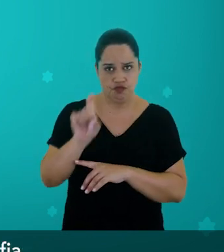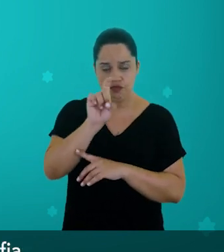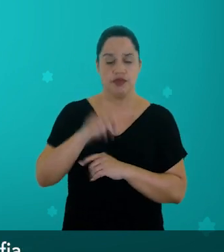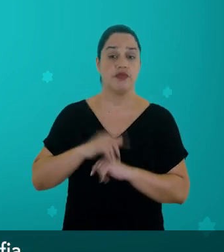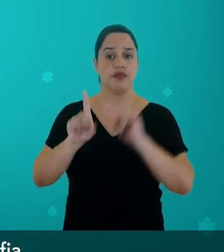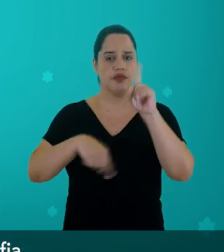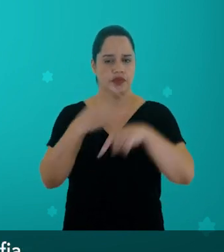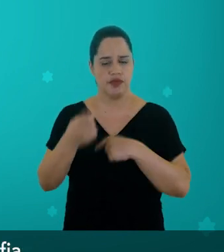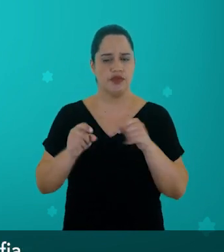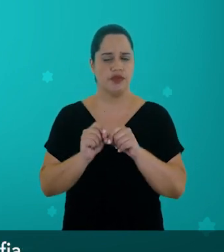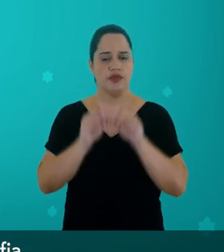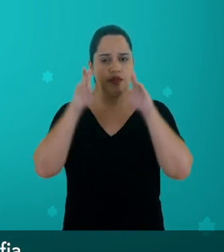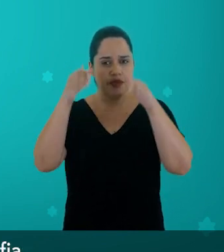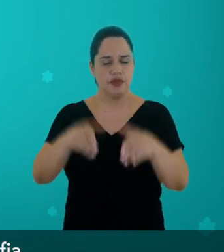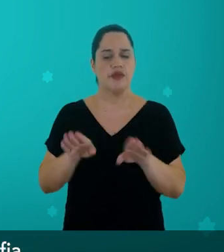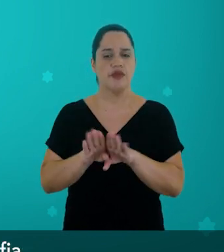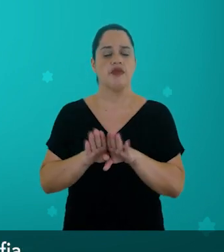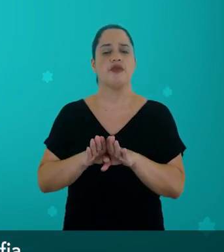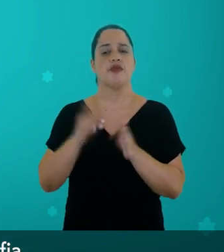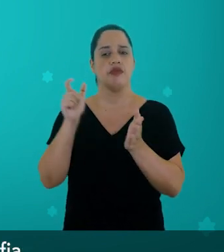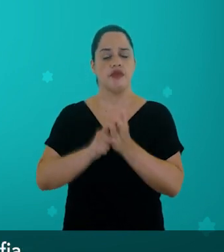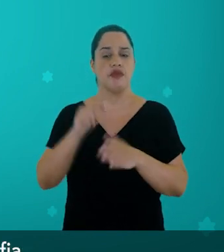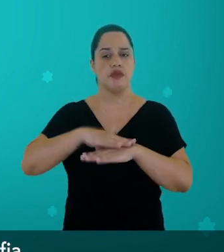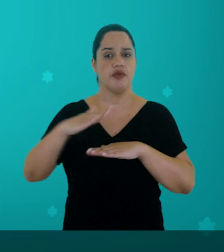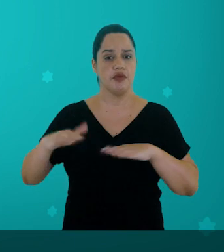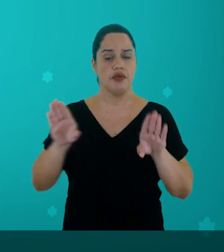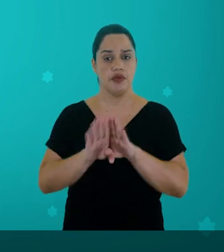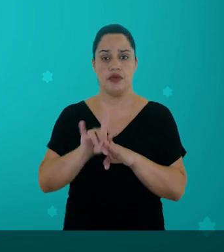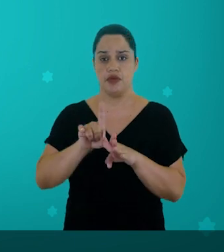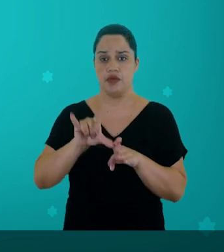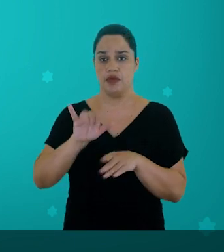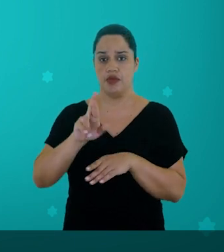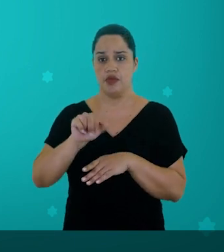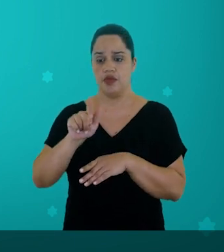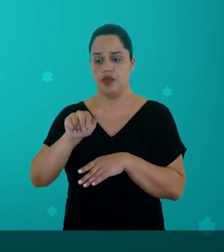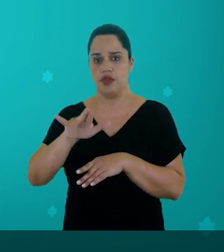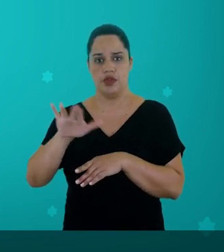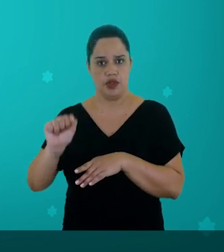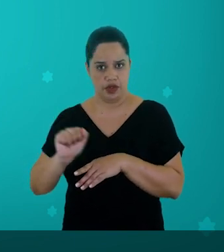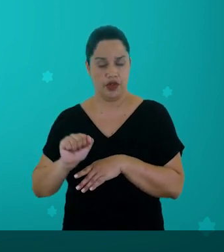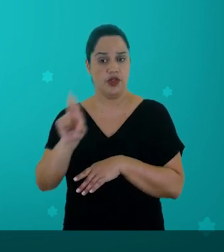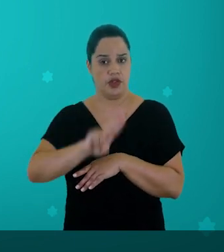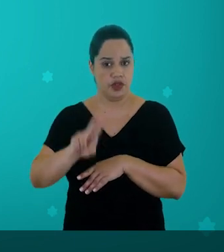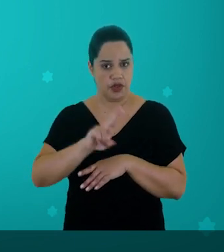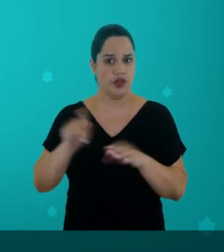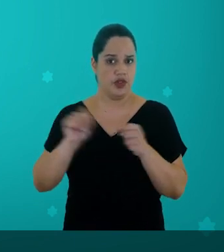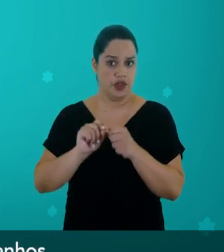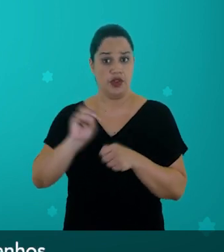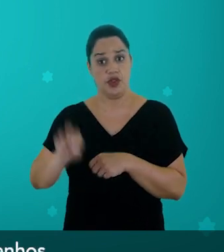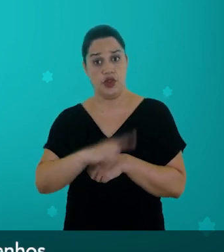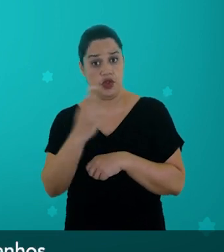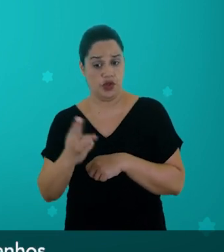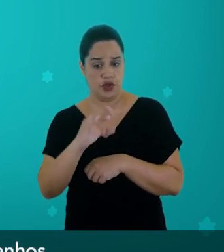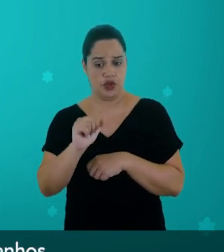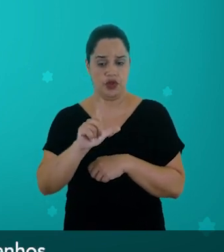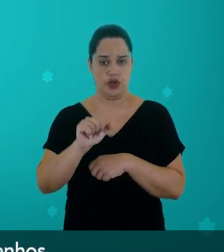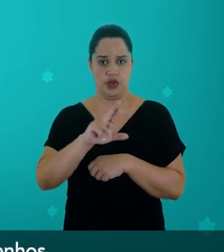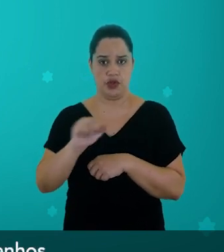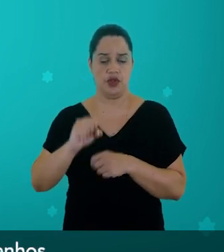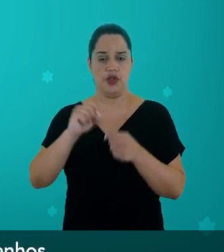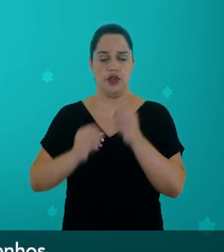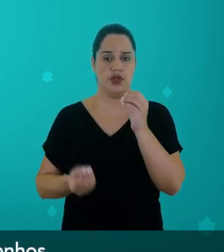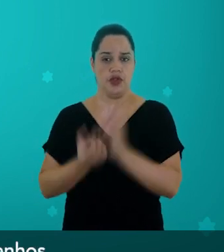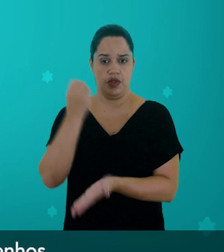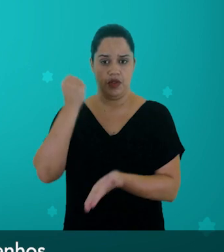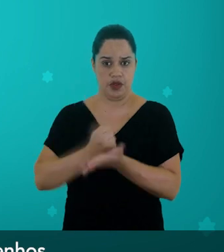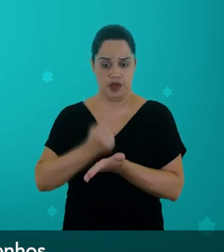Especializou-se em gravura em metal e litografia, que é quando você usa metal ou calcário para criar um tipo de